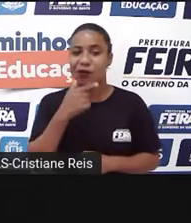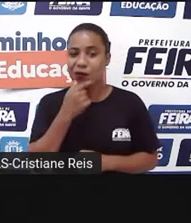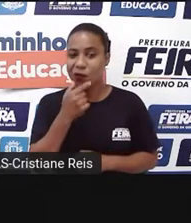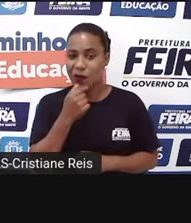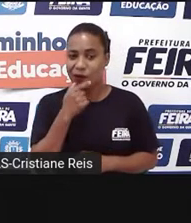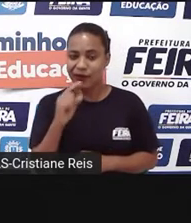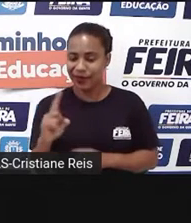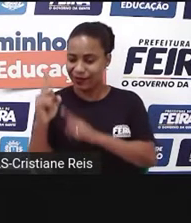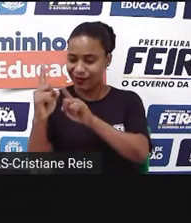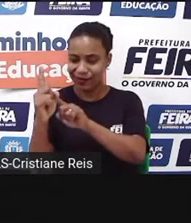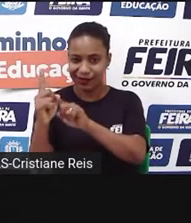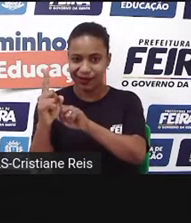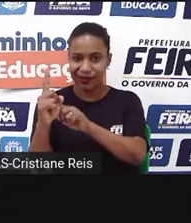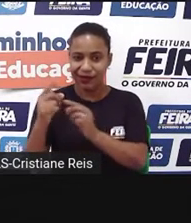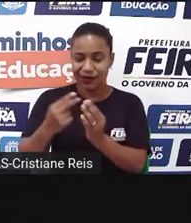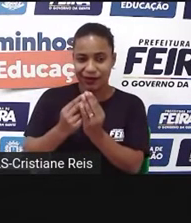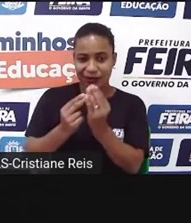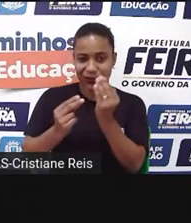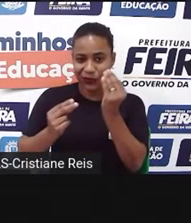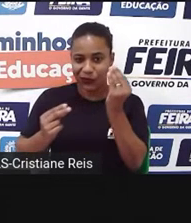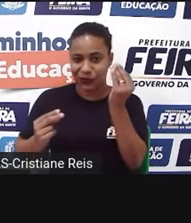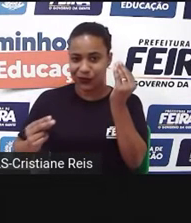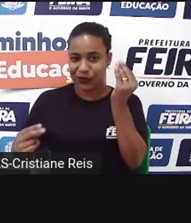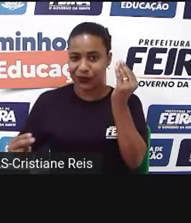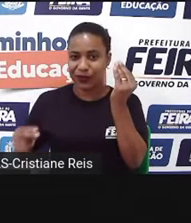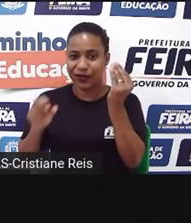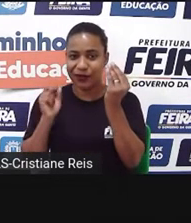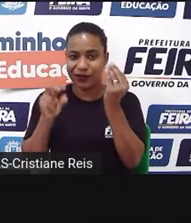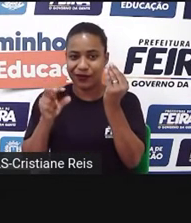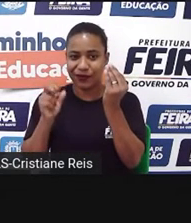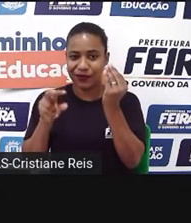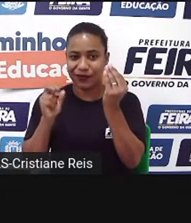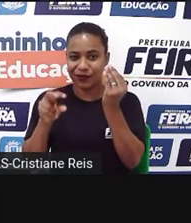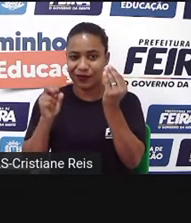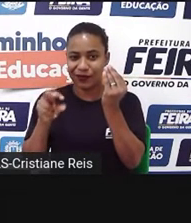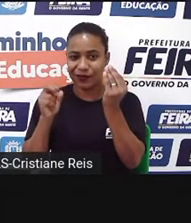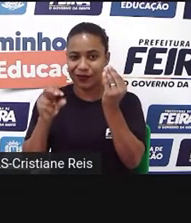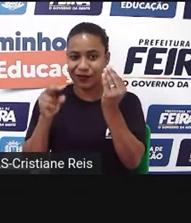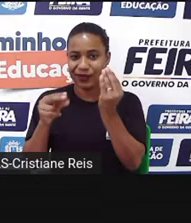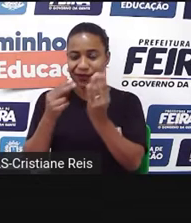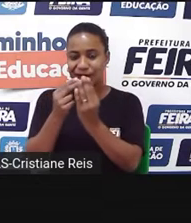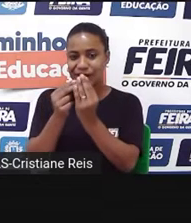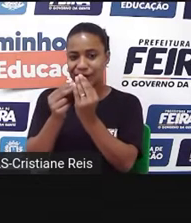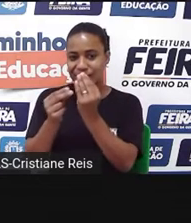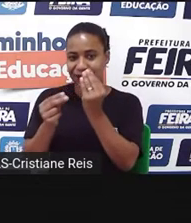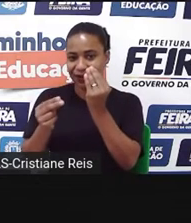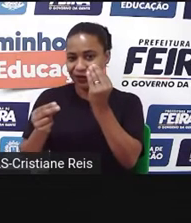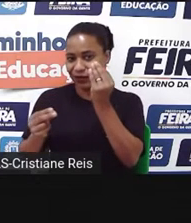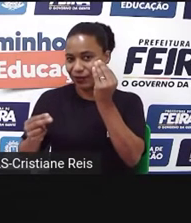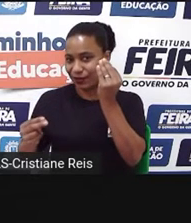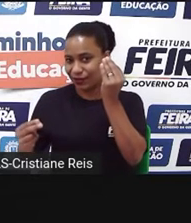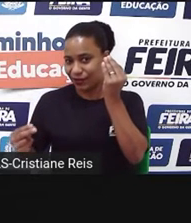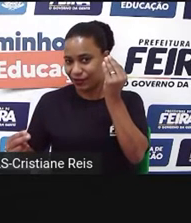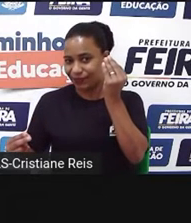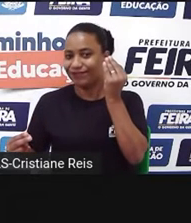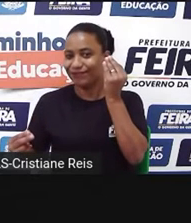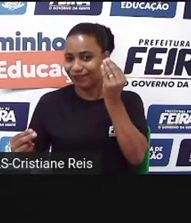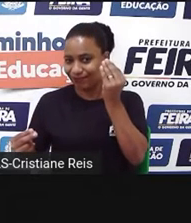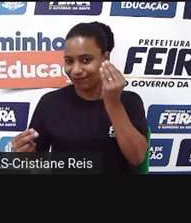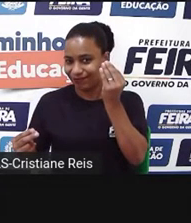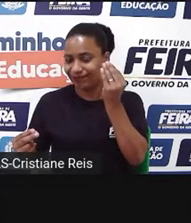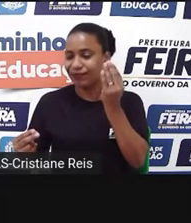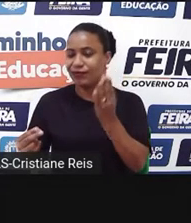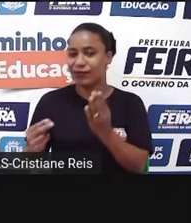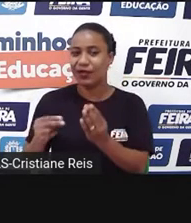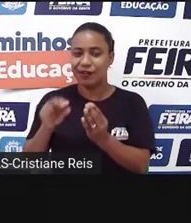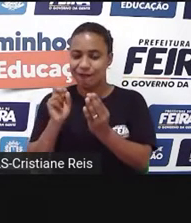Hamlet morreria envenenado e ele colocou veneno na taça onde tinha um vinho, caso Hamlet vencesse a batalha,